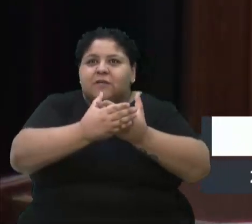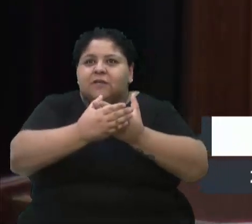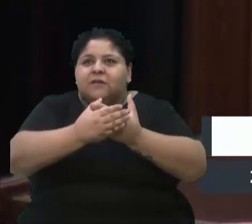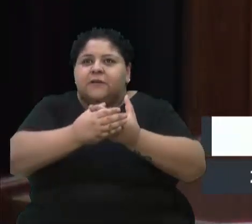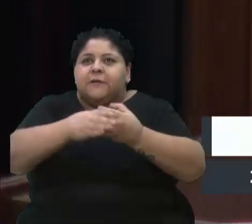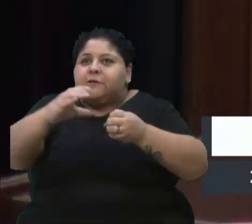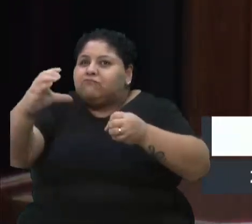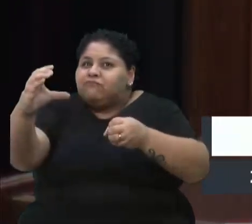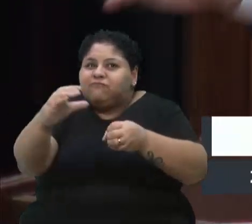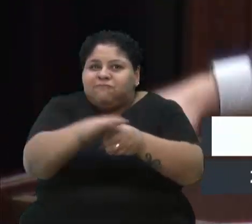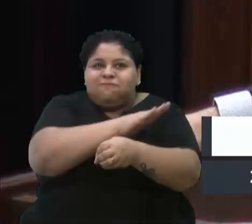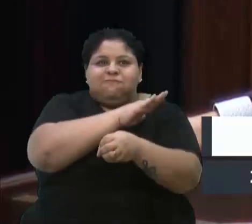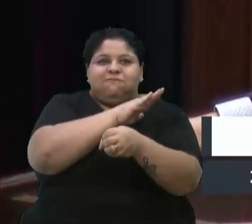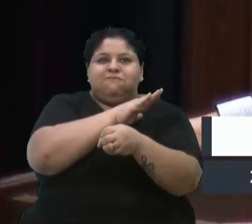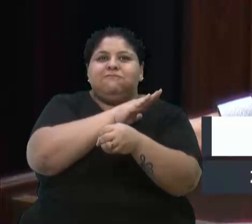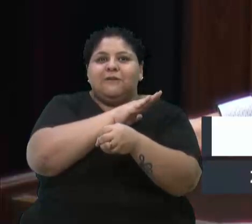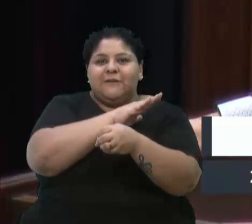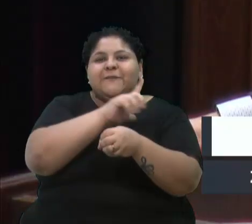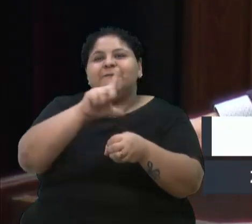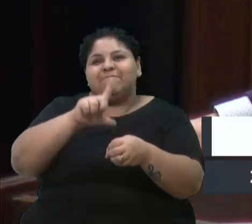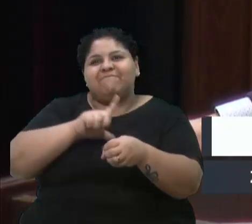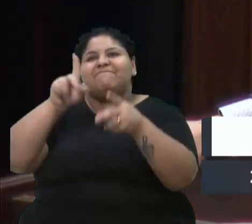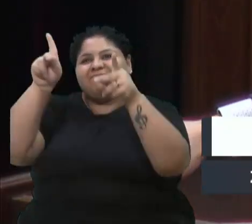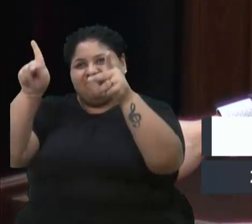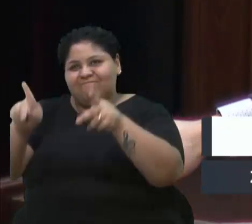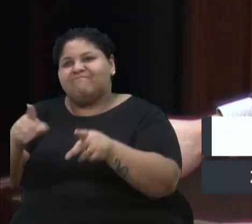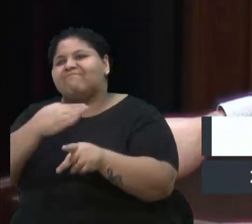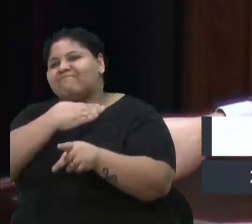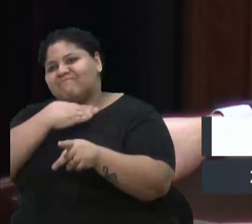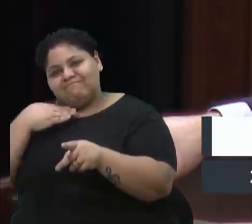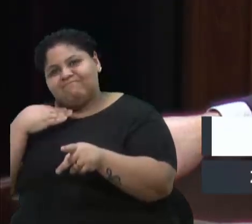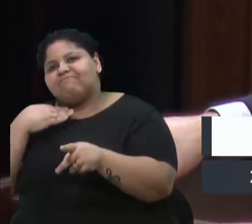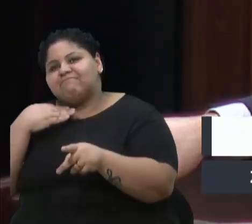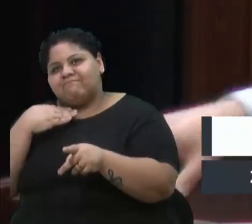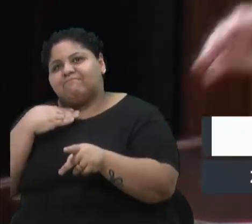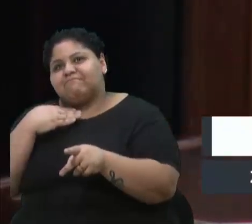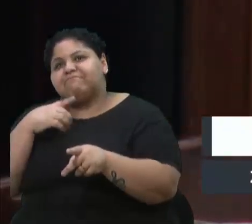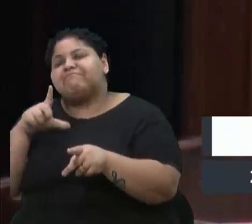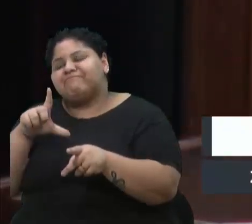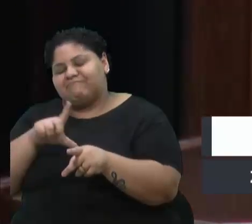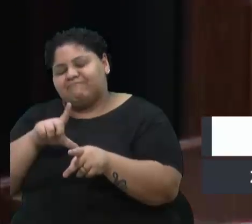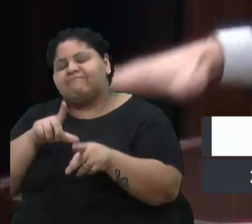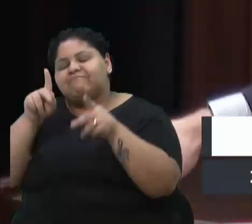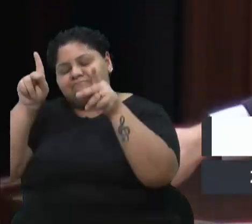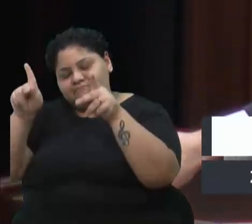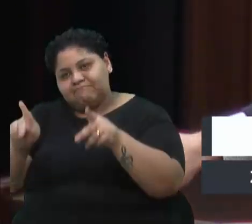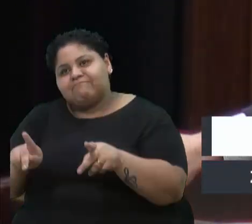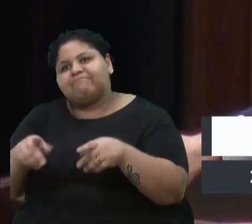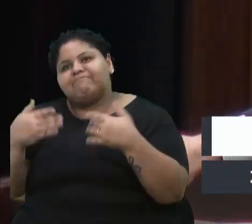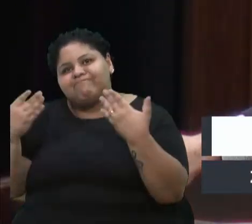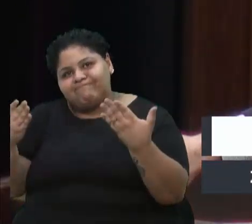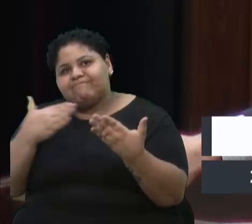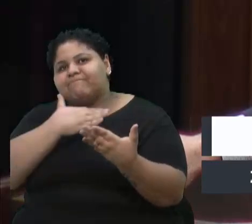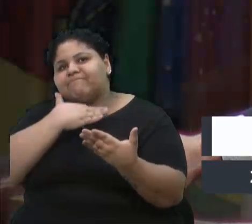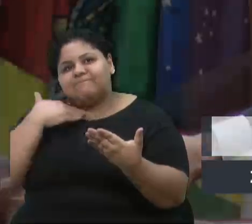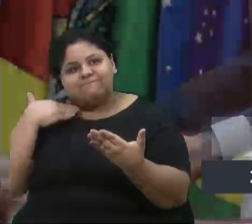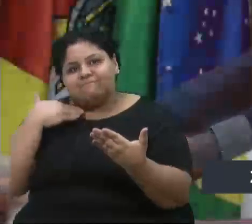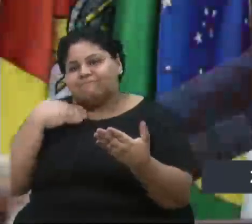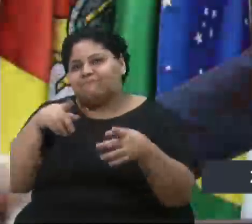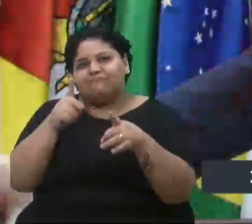que vão morrer, infelizmente. Lamento o cidadão caixense. Estão morrendo, que não vão ter acesso a um leito hospitalar.